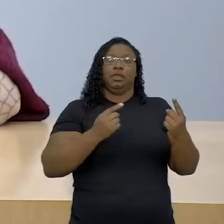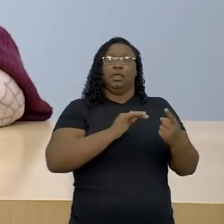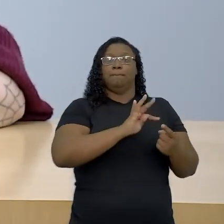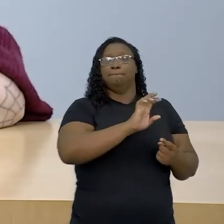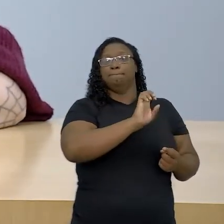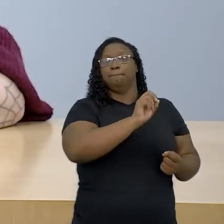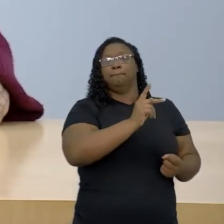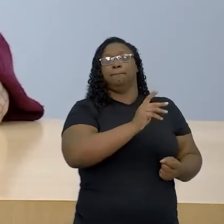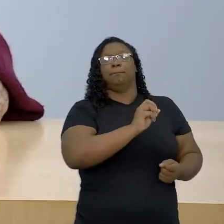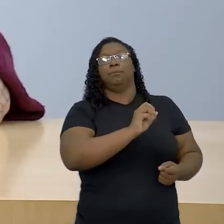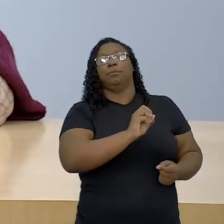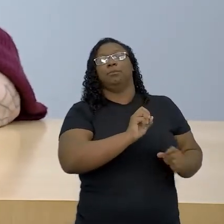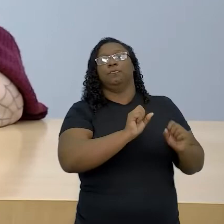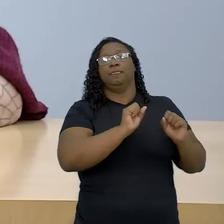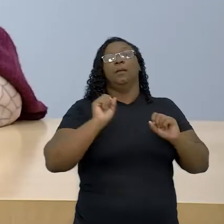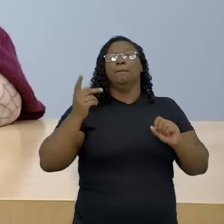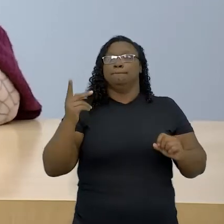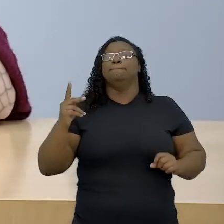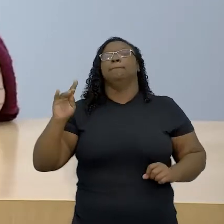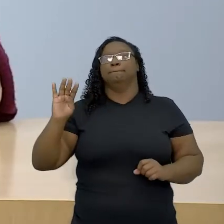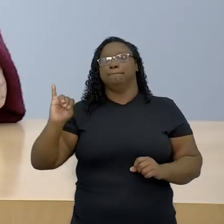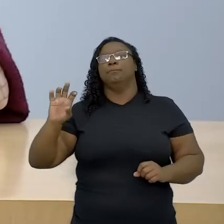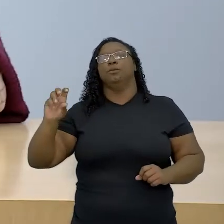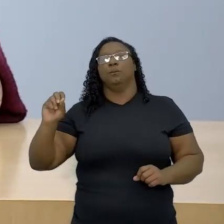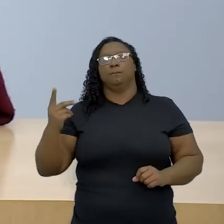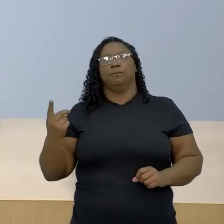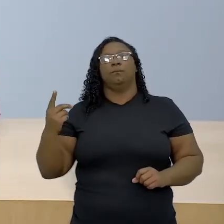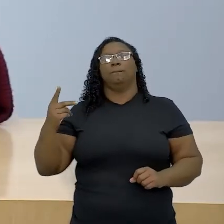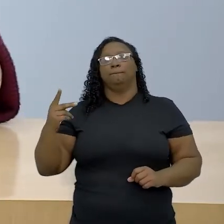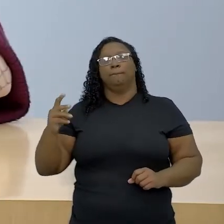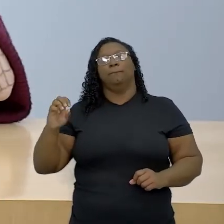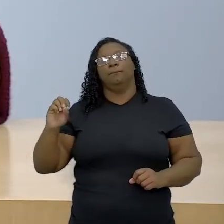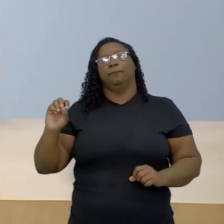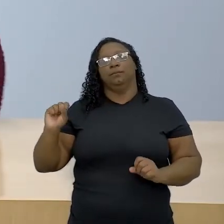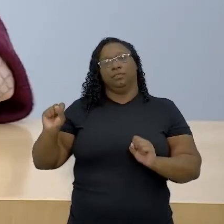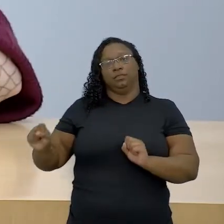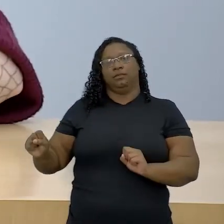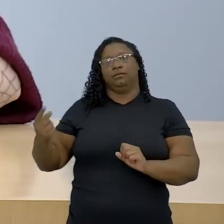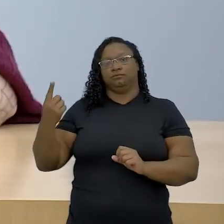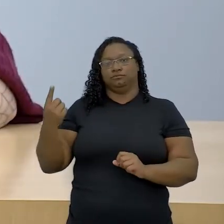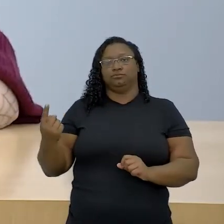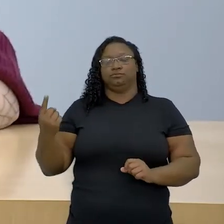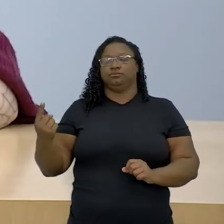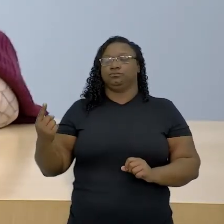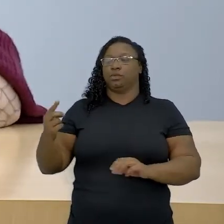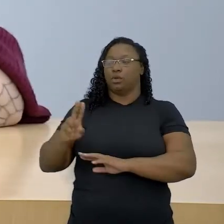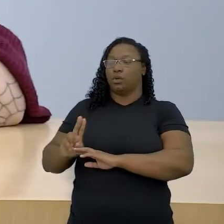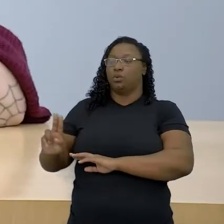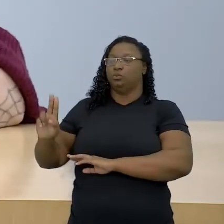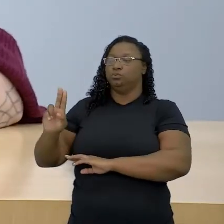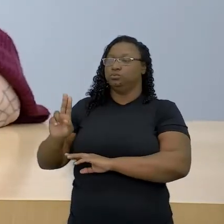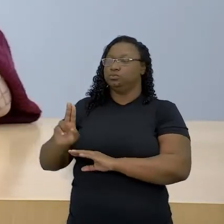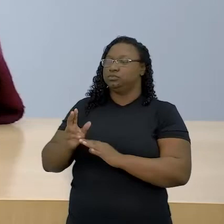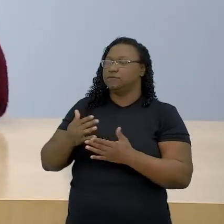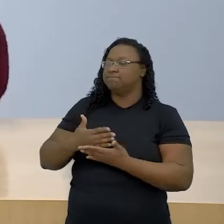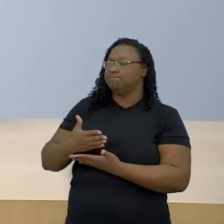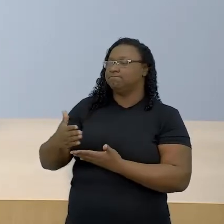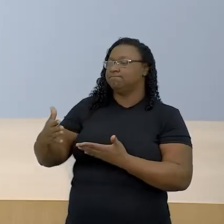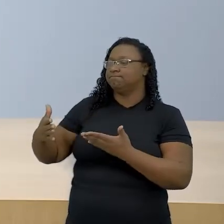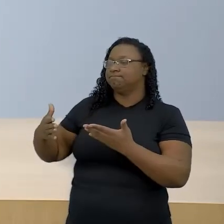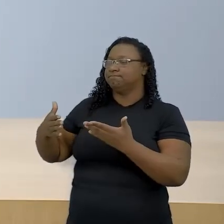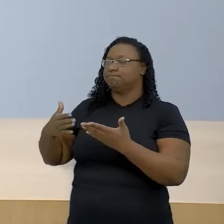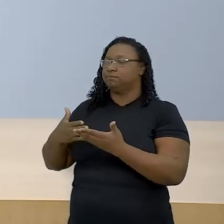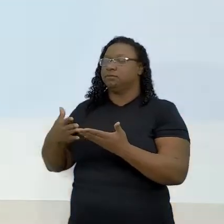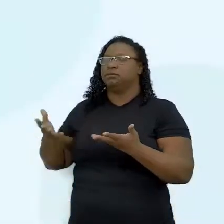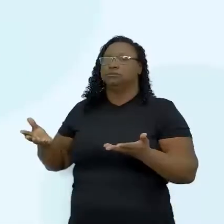proposta do um bembo. Então, o biopoder, para o Foucault, utiliza determinados instrumentos, por